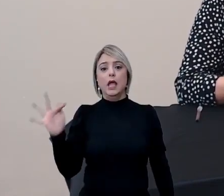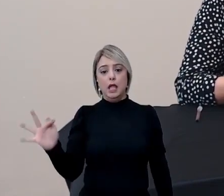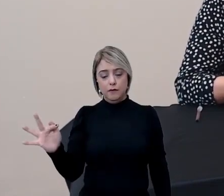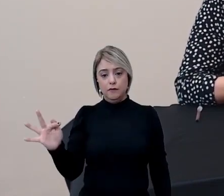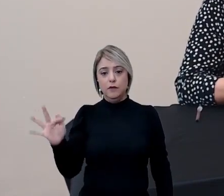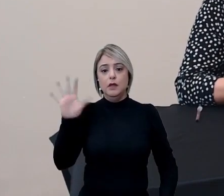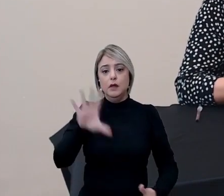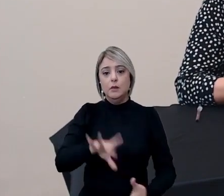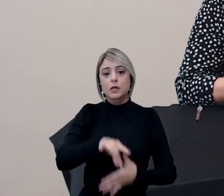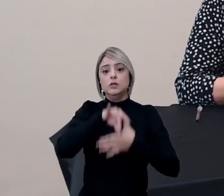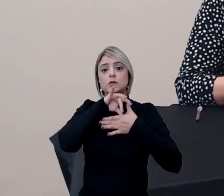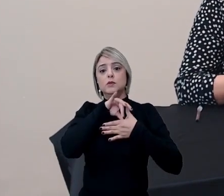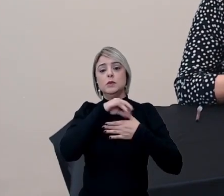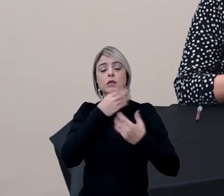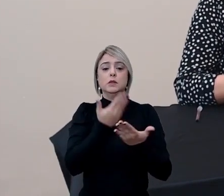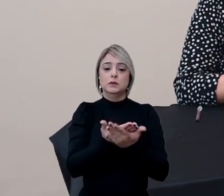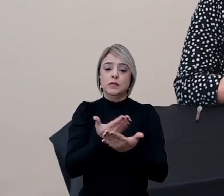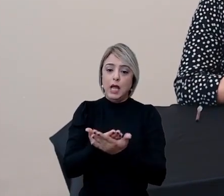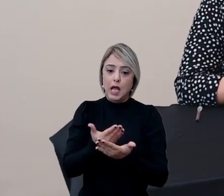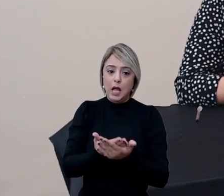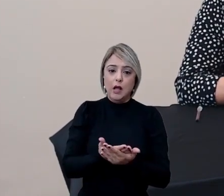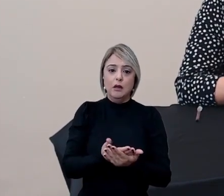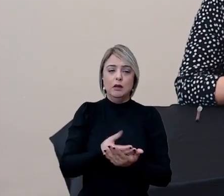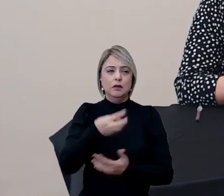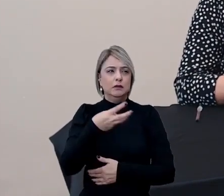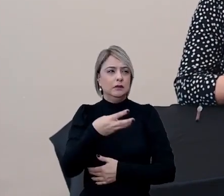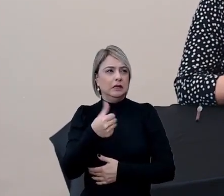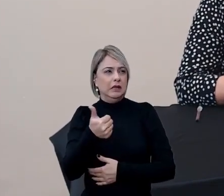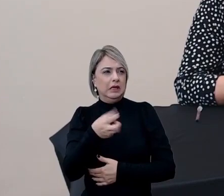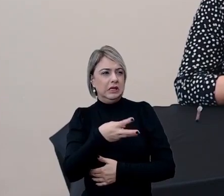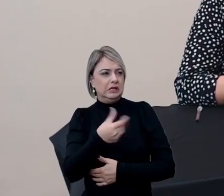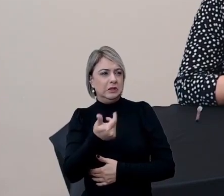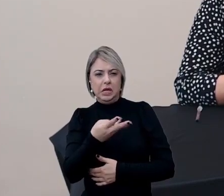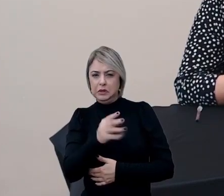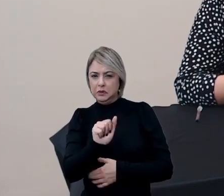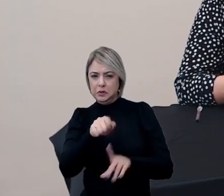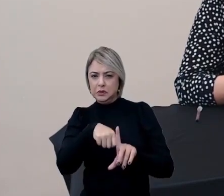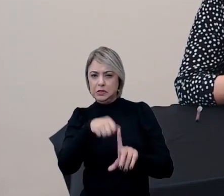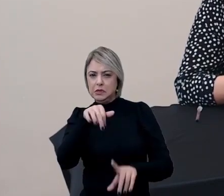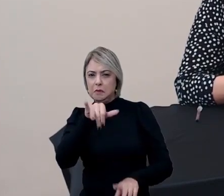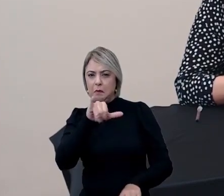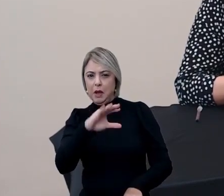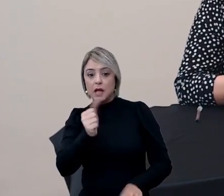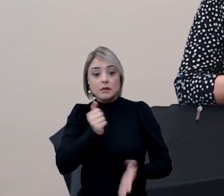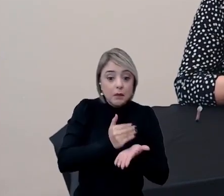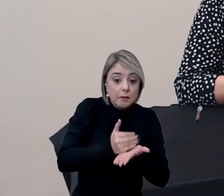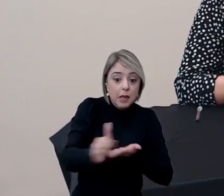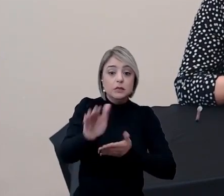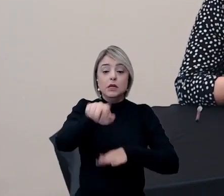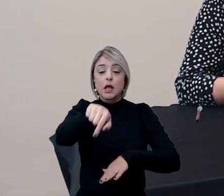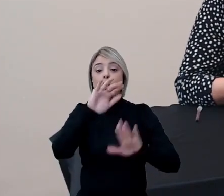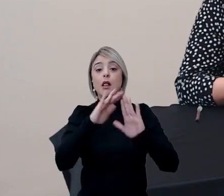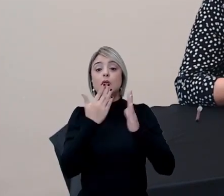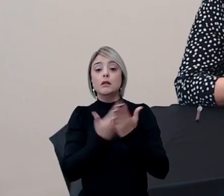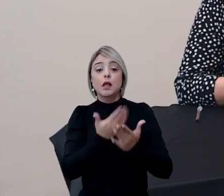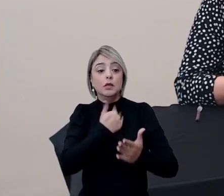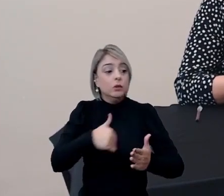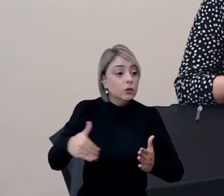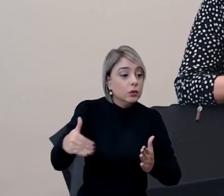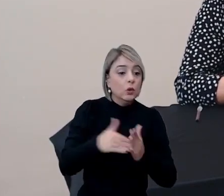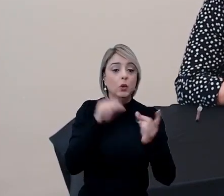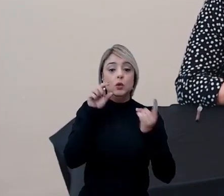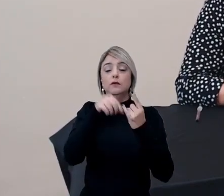para a suspensão das aulas, que foi logo em 13 ou 14 de março. E, a partir daí, a escola e toda a